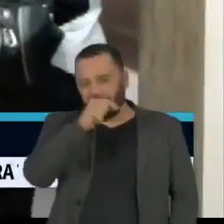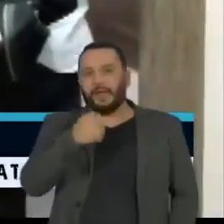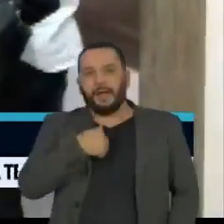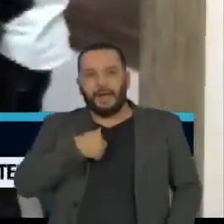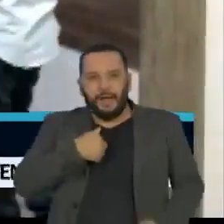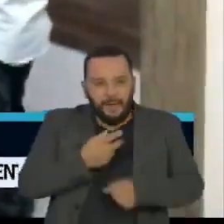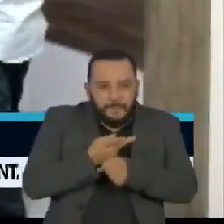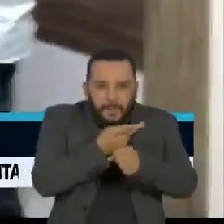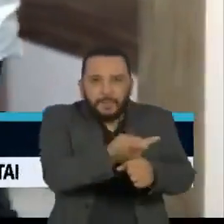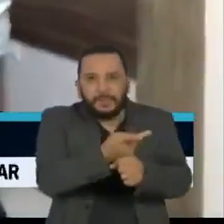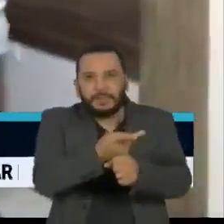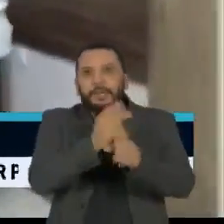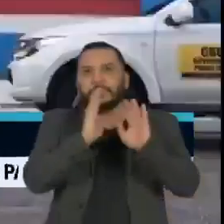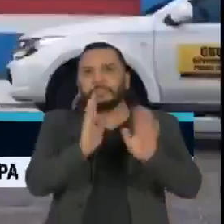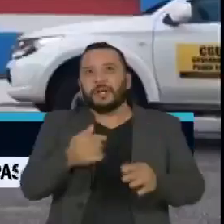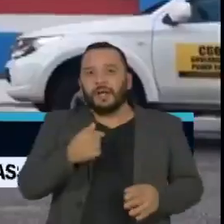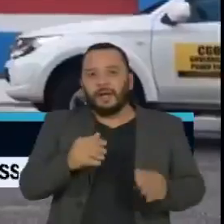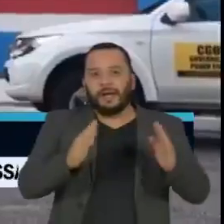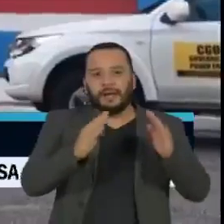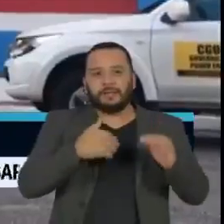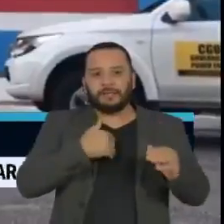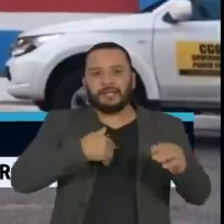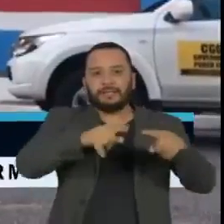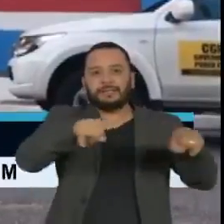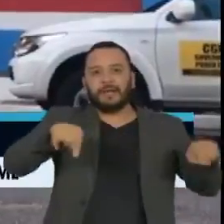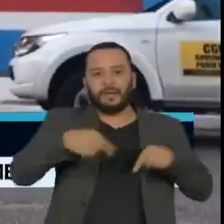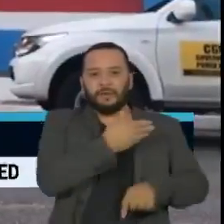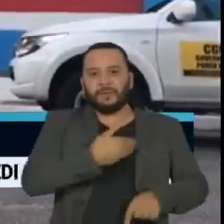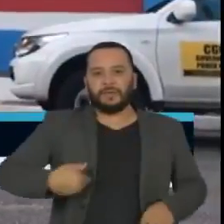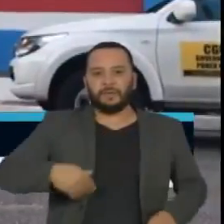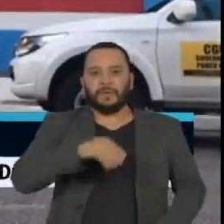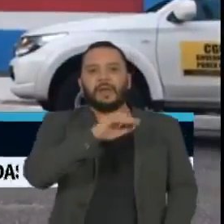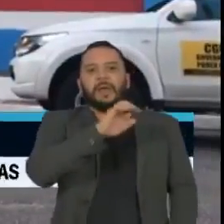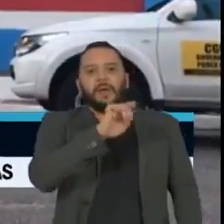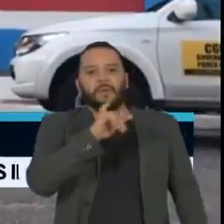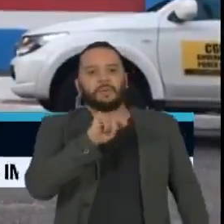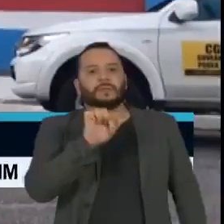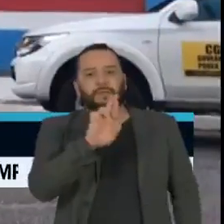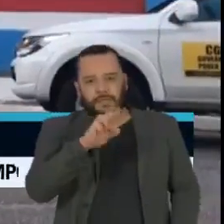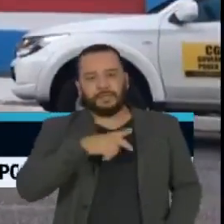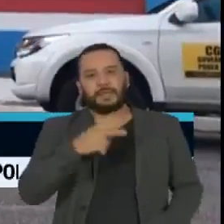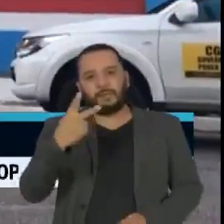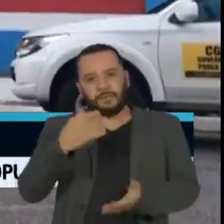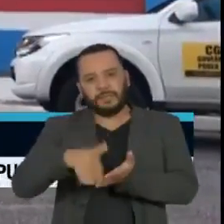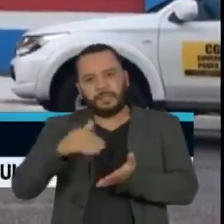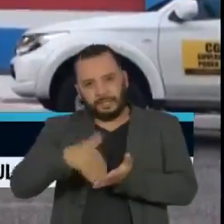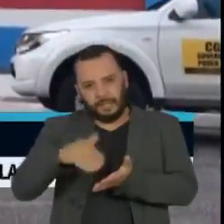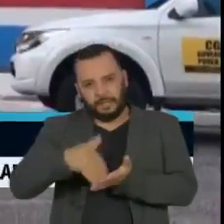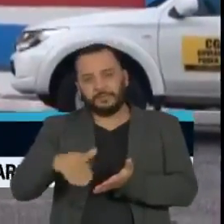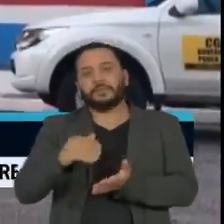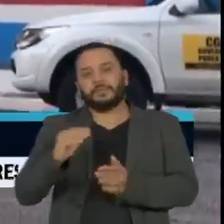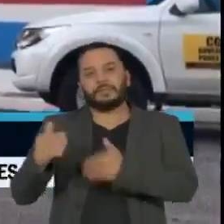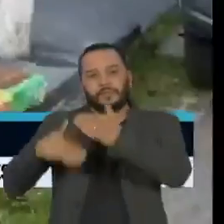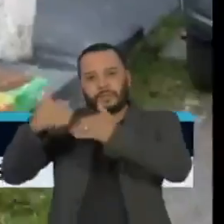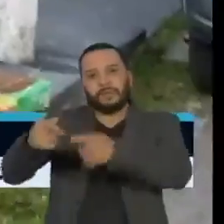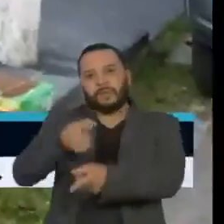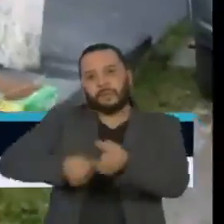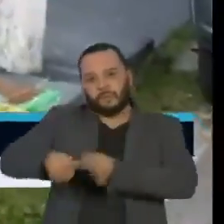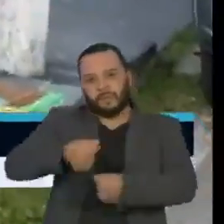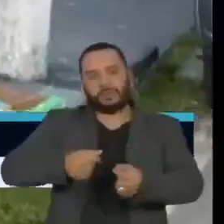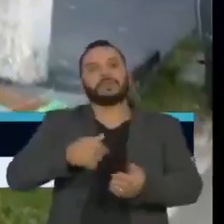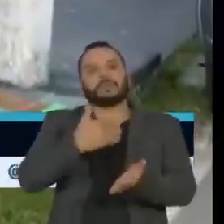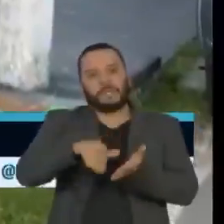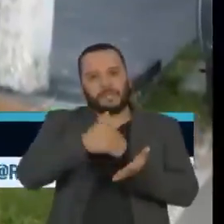no gabinete do governador Hélder Barbalho. Dois secretários, o do Desenvolvimento Econômico e o dos Transportes, e um assessor foram